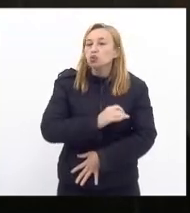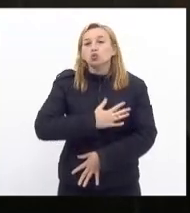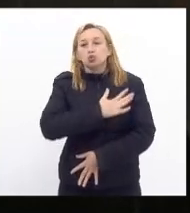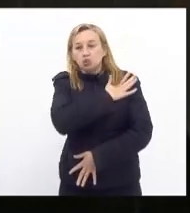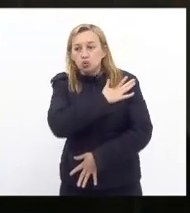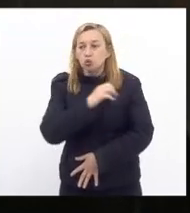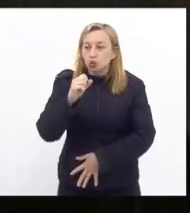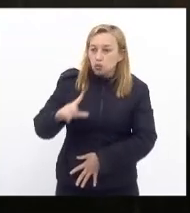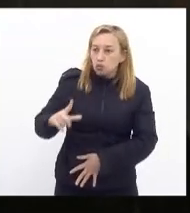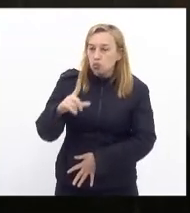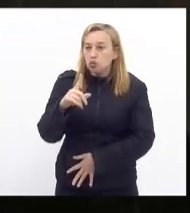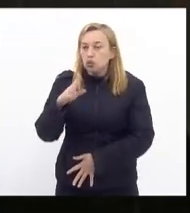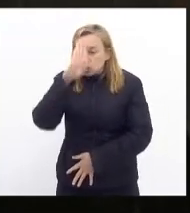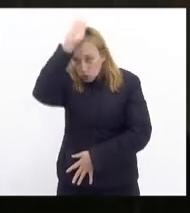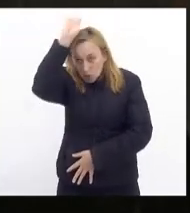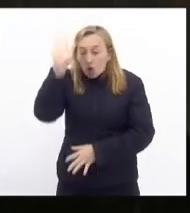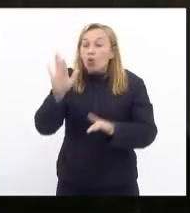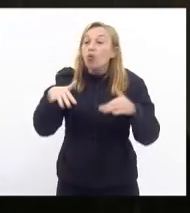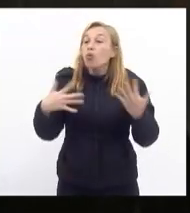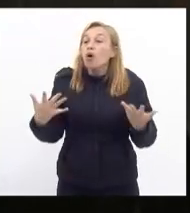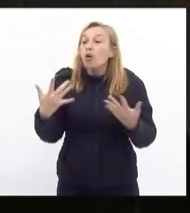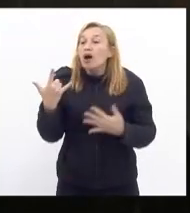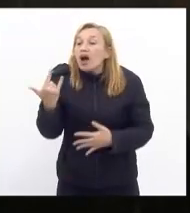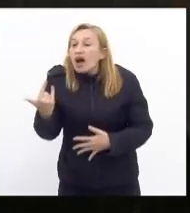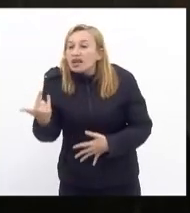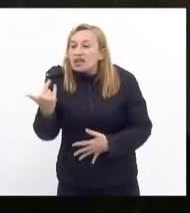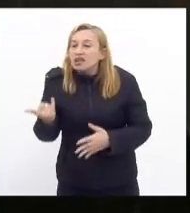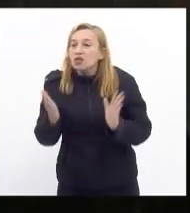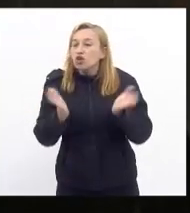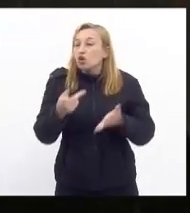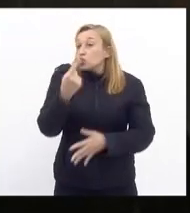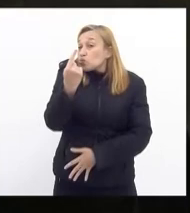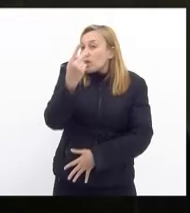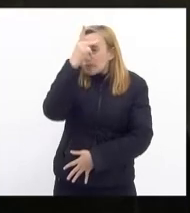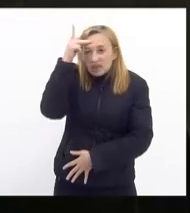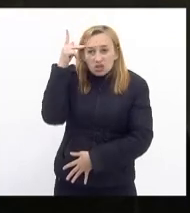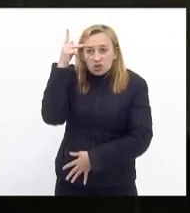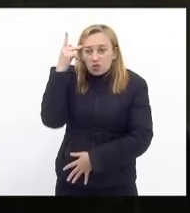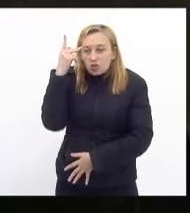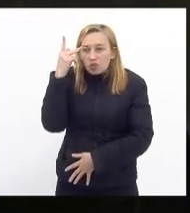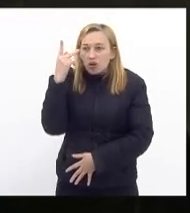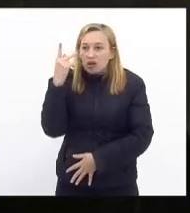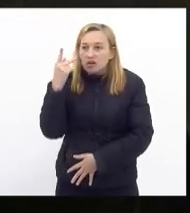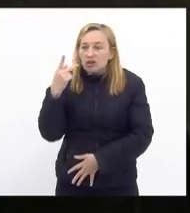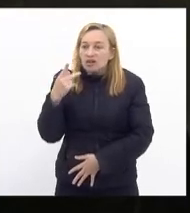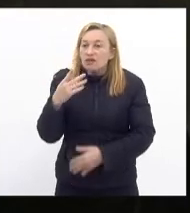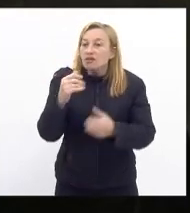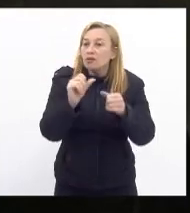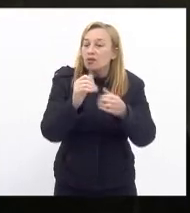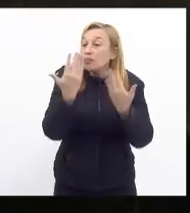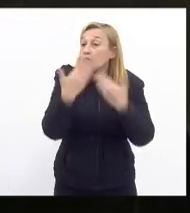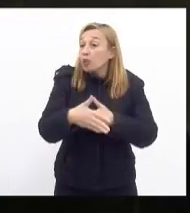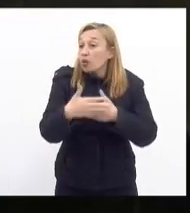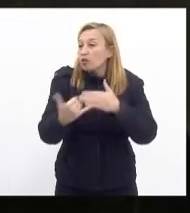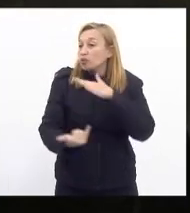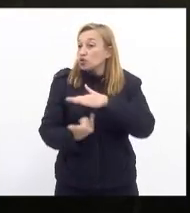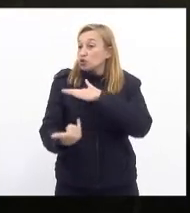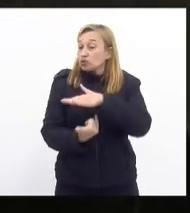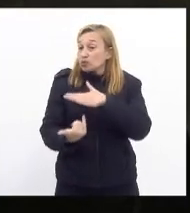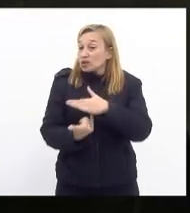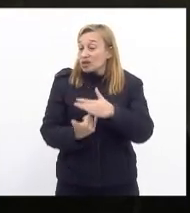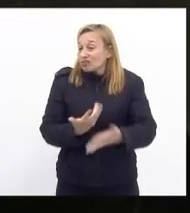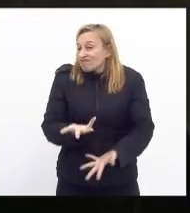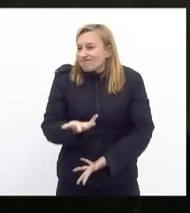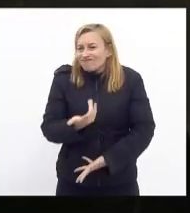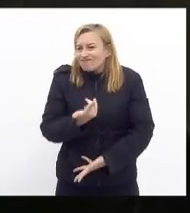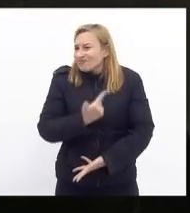qual é o atrativo que hoje uma pessoa vai ter para fazer prova para uma instituição dessa não